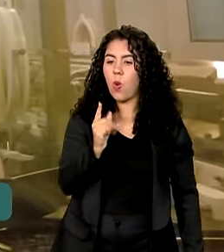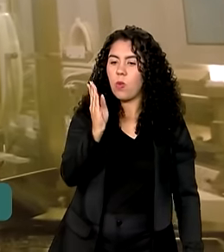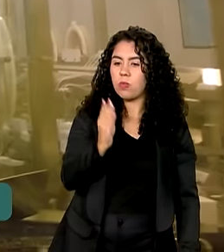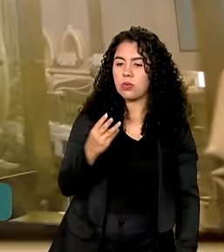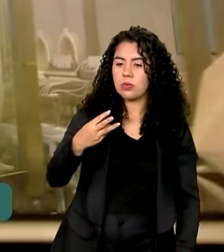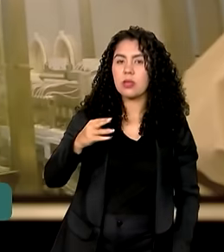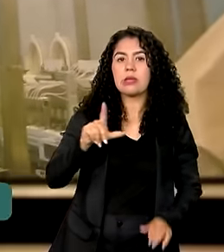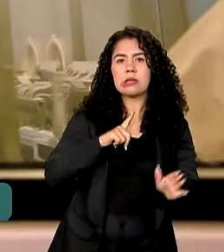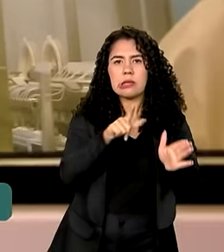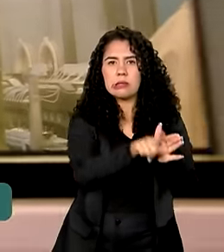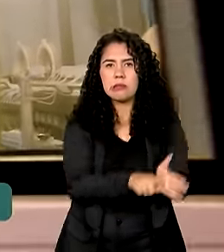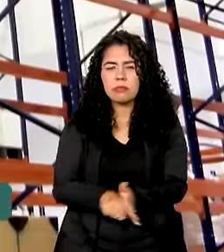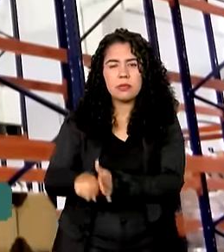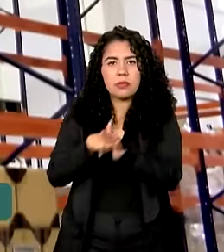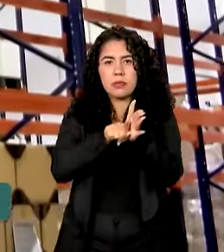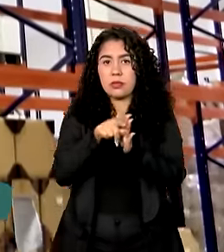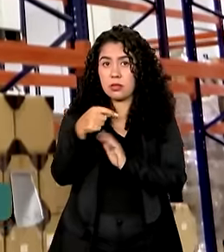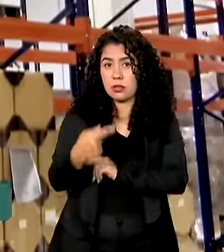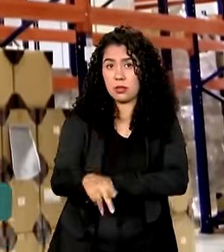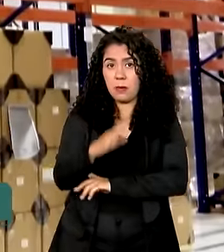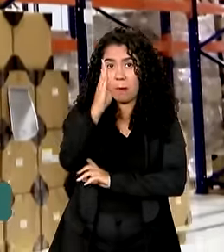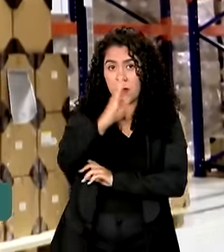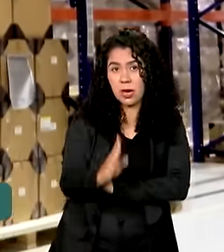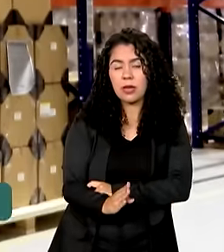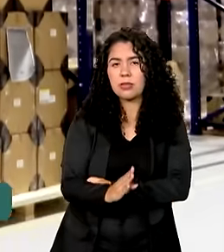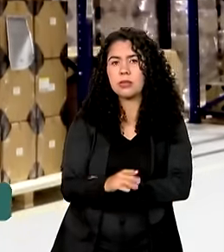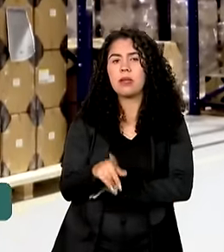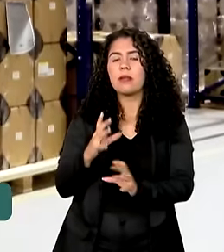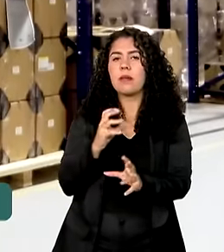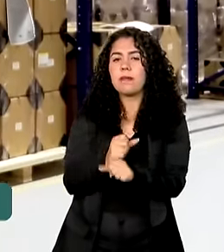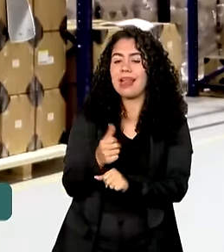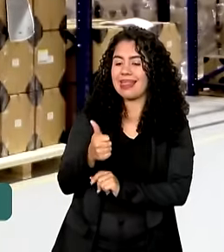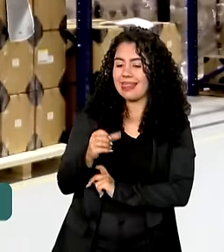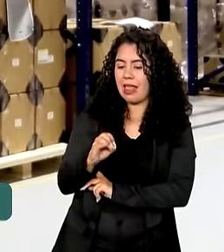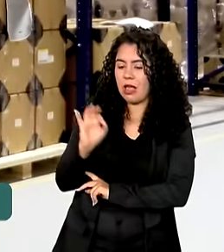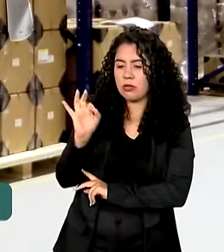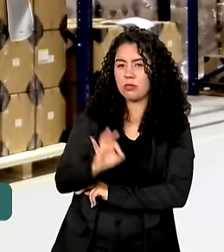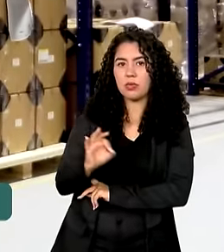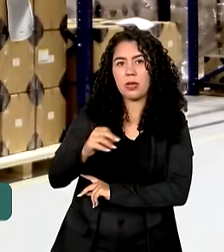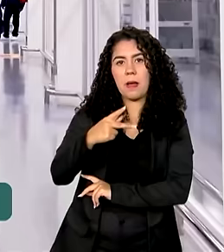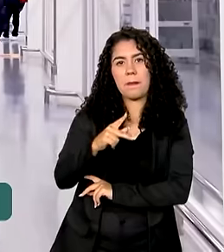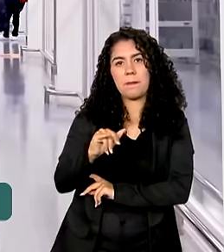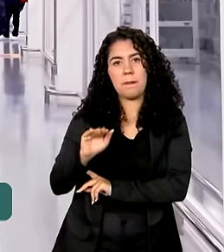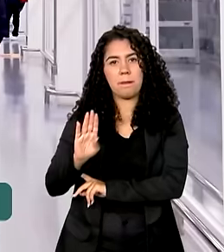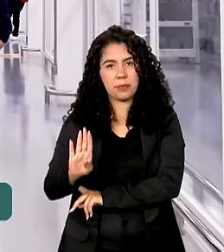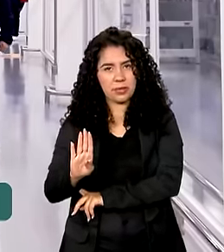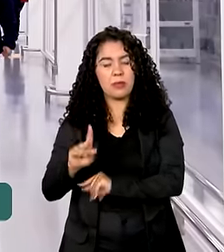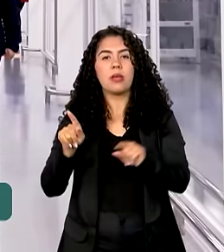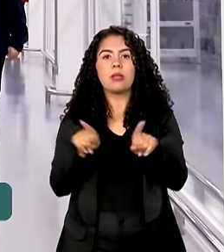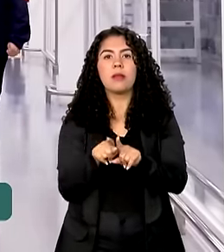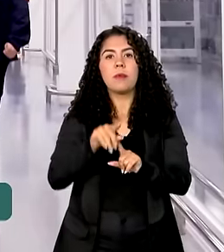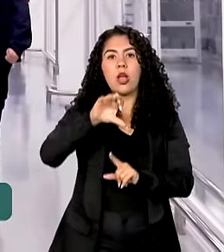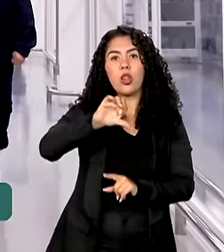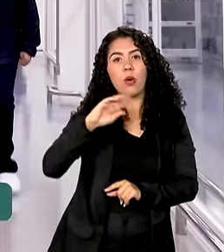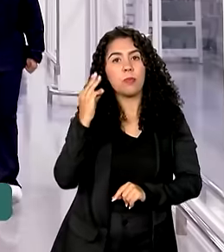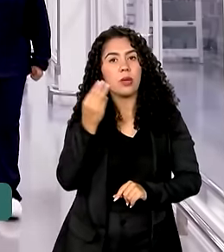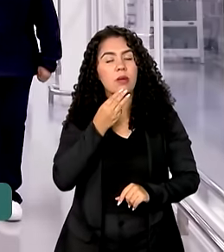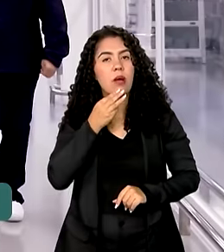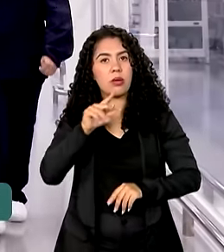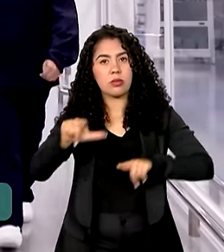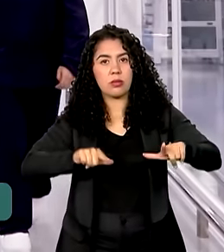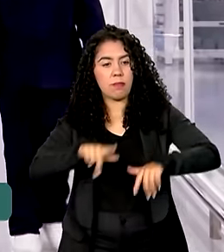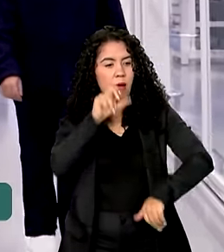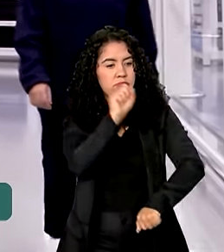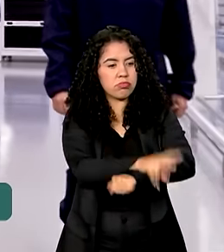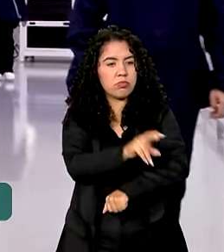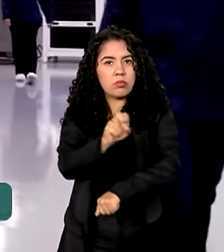científicas em curso no Brasil. Isso significa 10% do produto interno bruto e 9 milhões de empregos diretos.